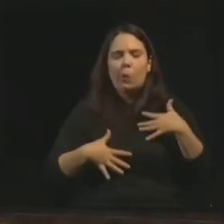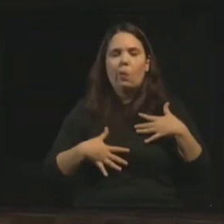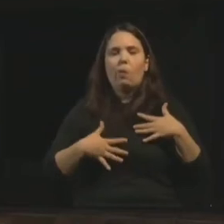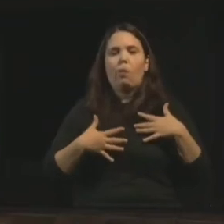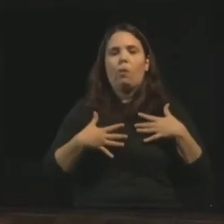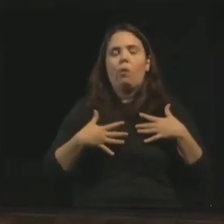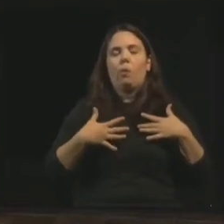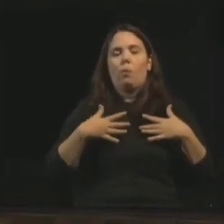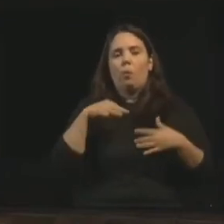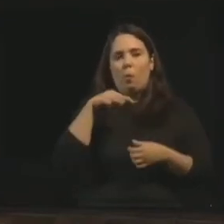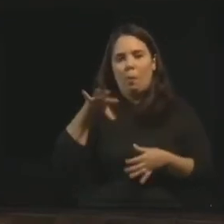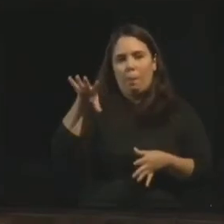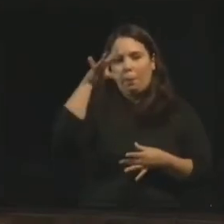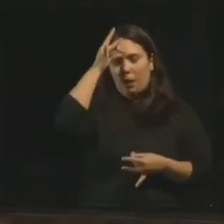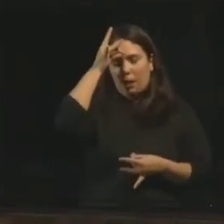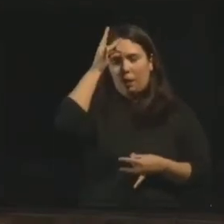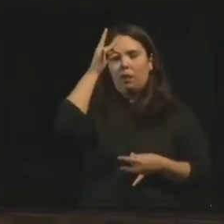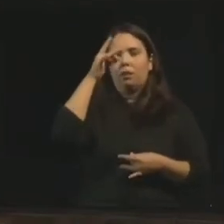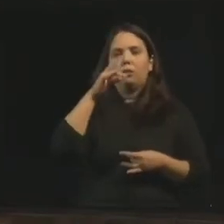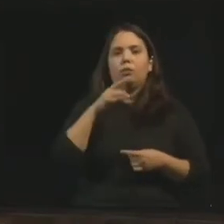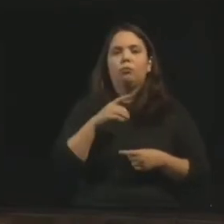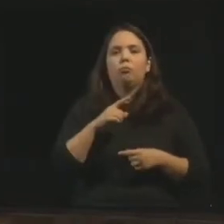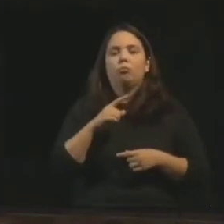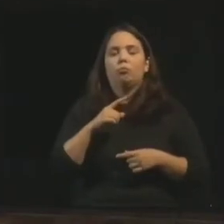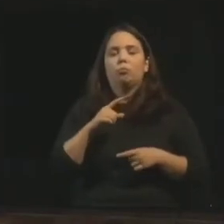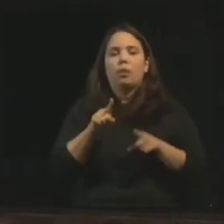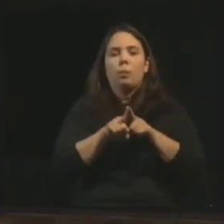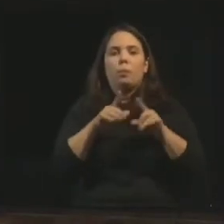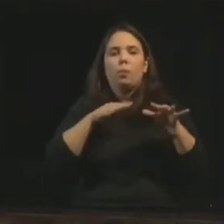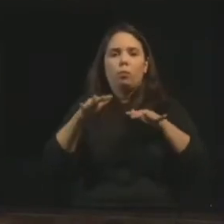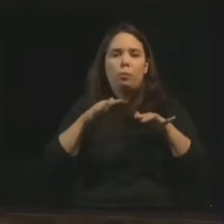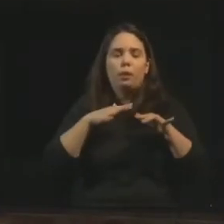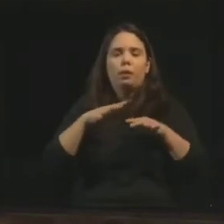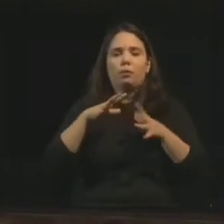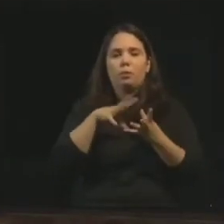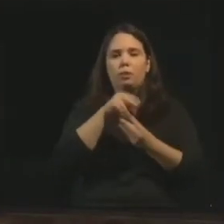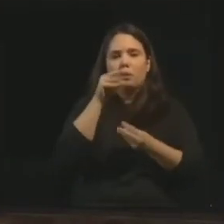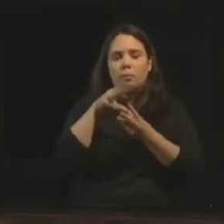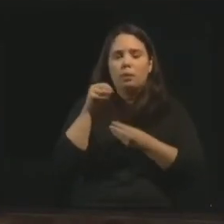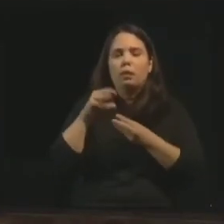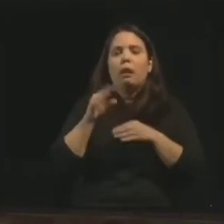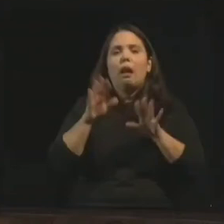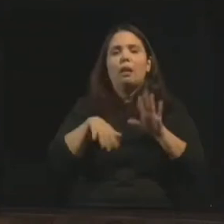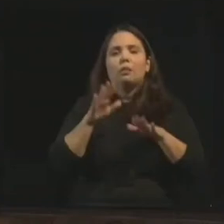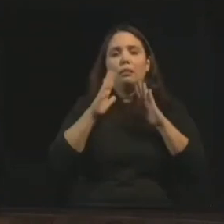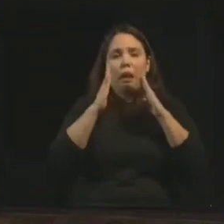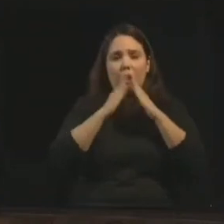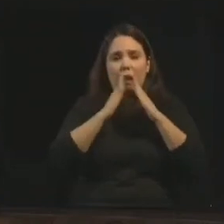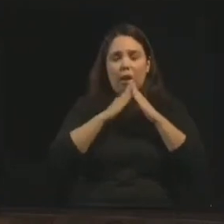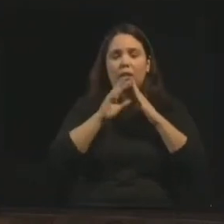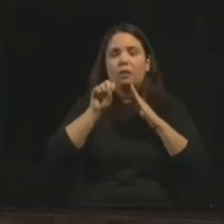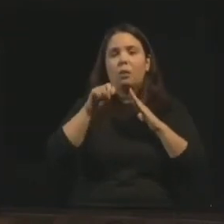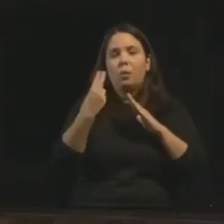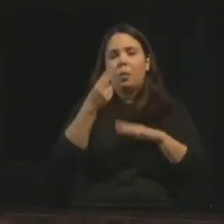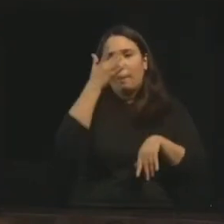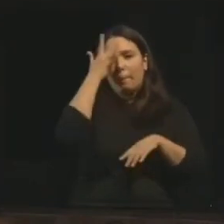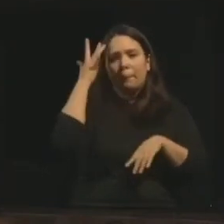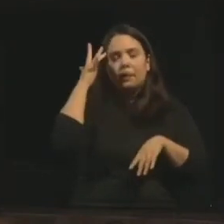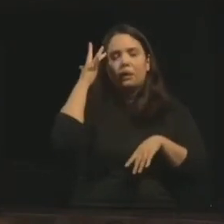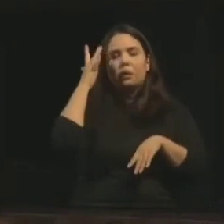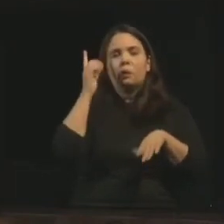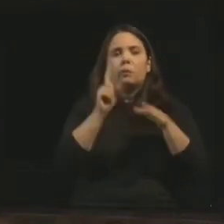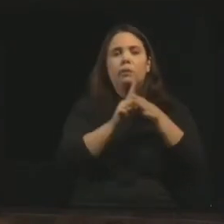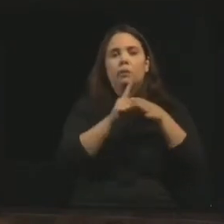livro dos médios, o isolamento do movimento espírita, então, muitas vezes, a casa espírita ou a própria pessoa se isola